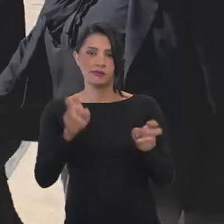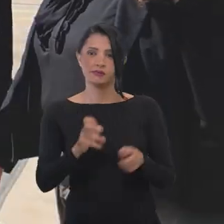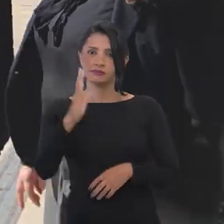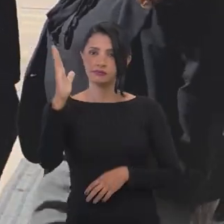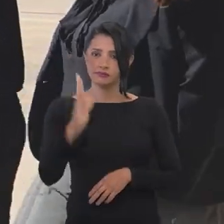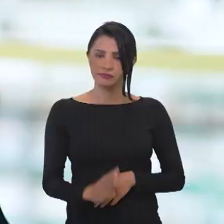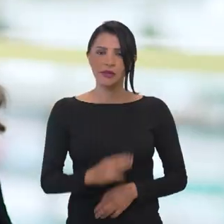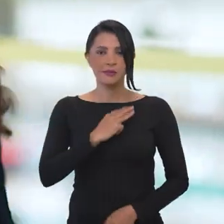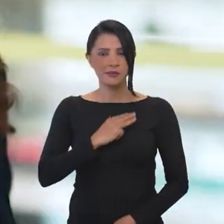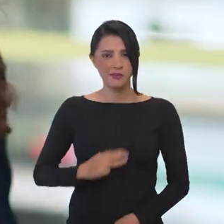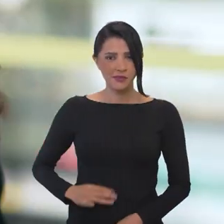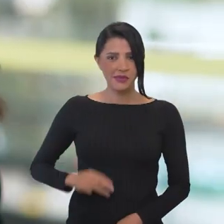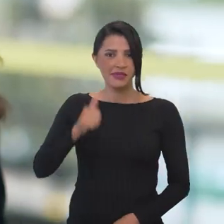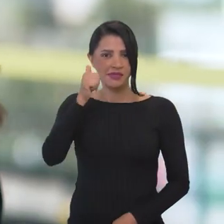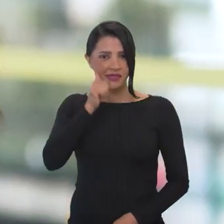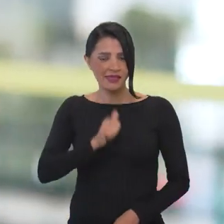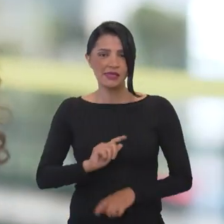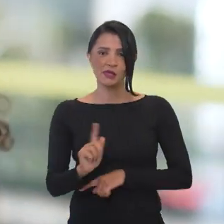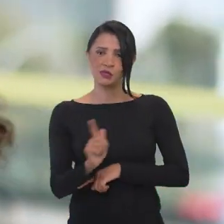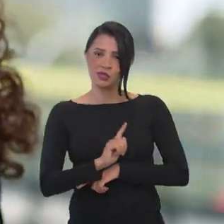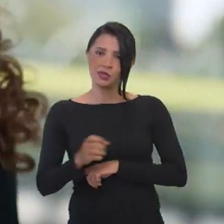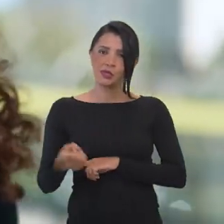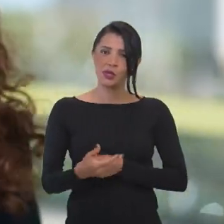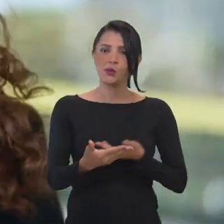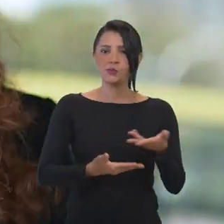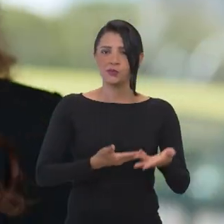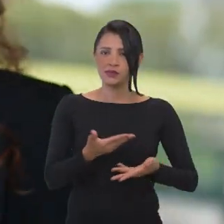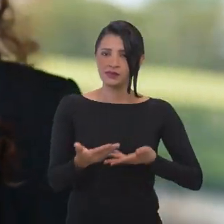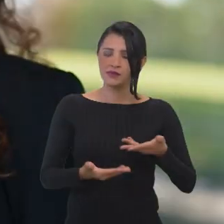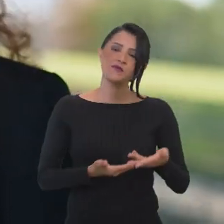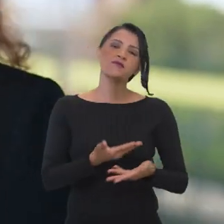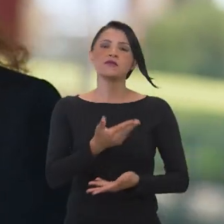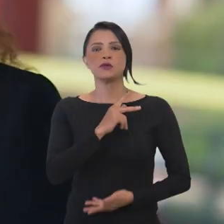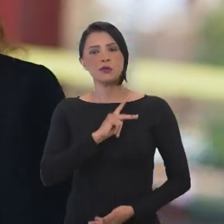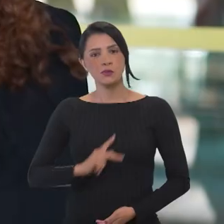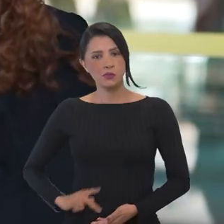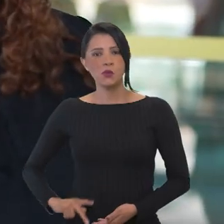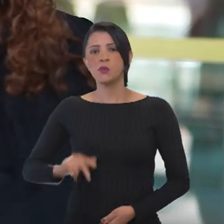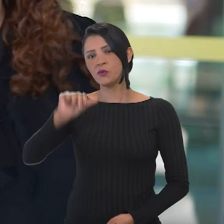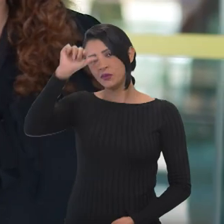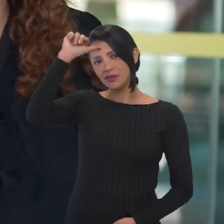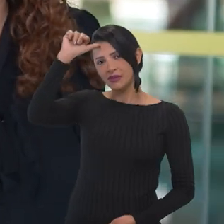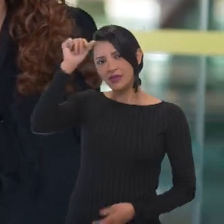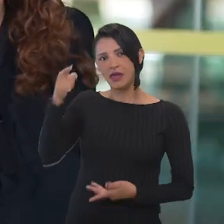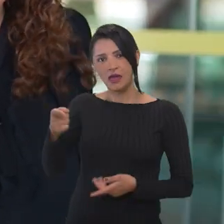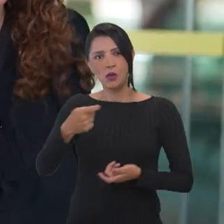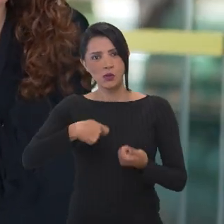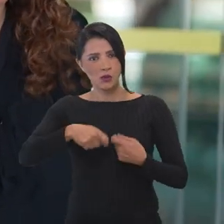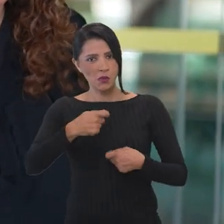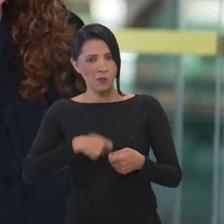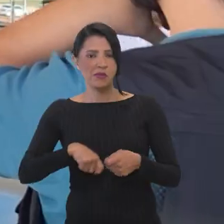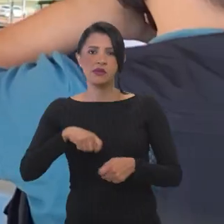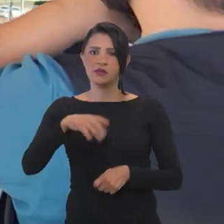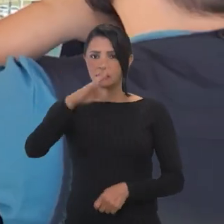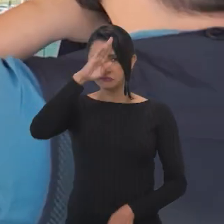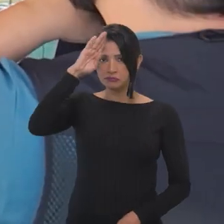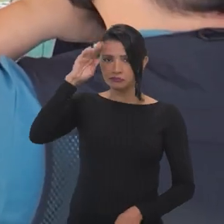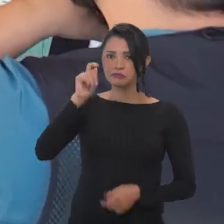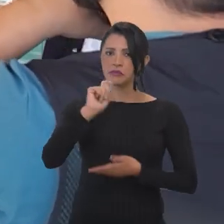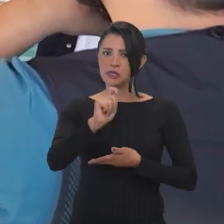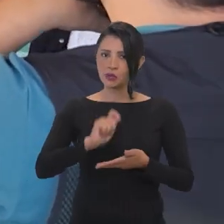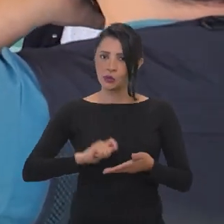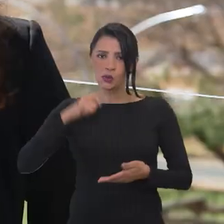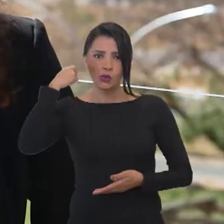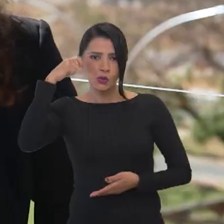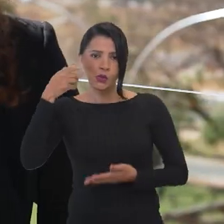aqui no Brasil em Pauta a ministra da Gestão e Inovação em Serviços Públicos, Esther Dweck. Economista, acadêmica